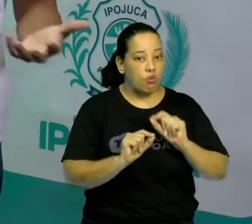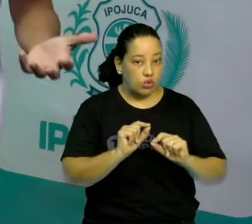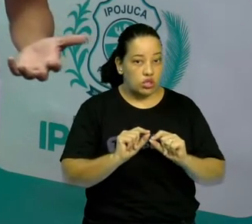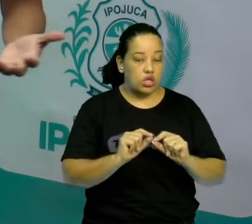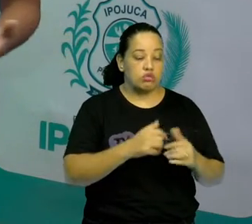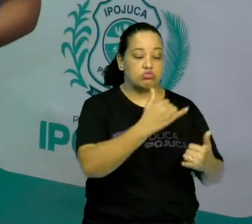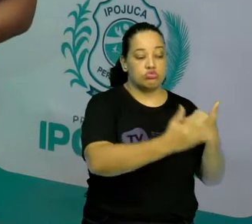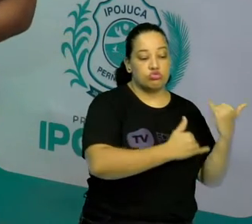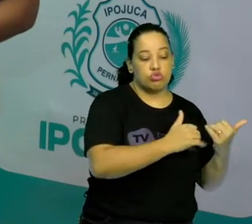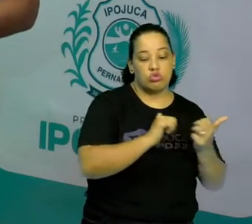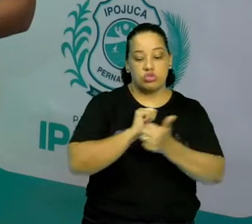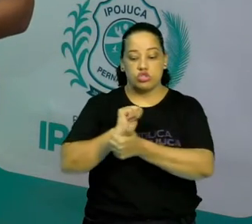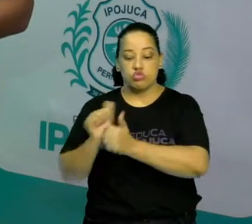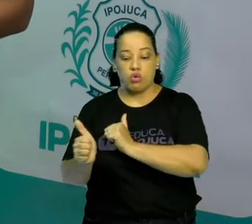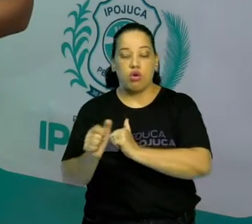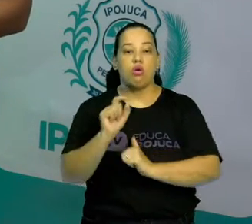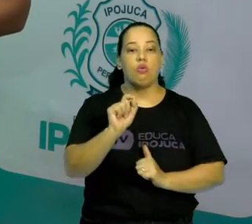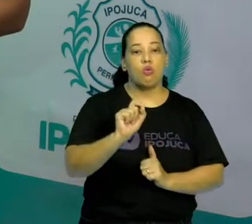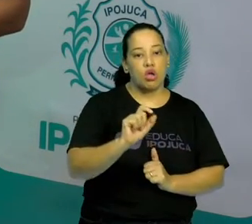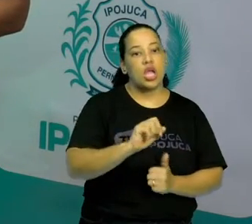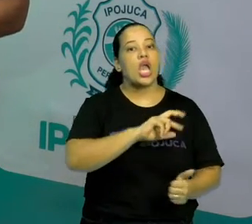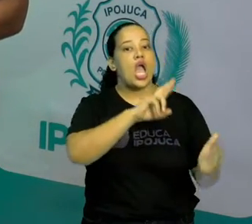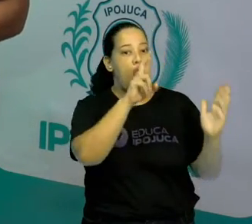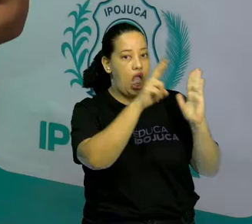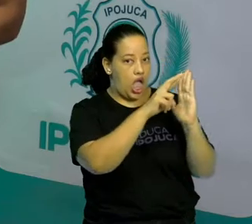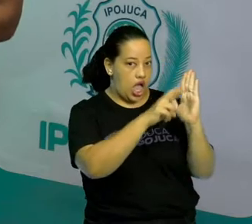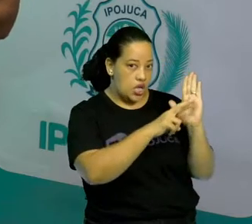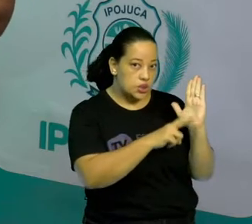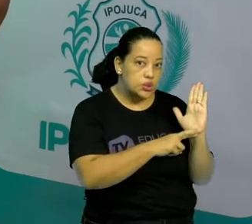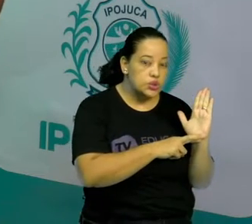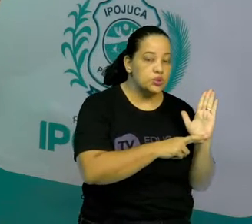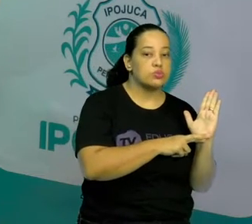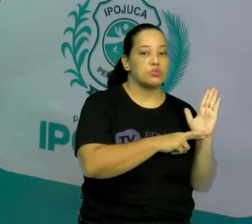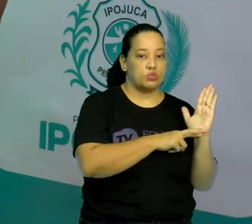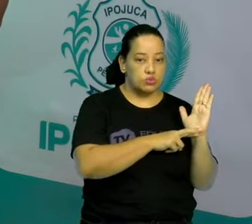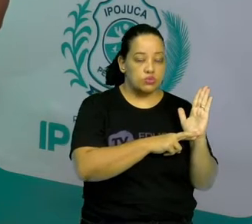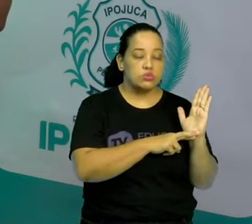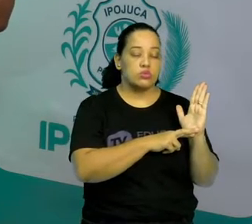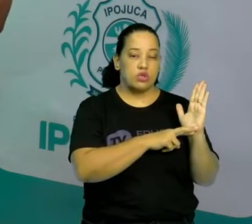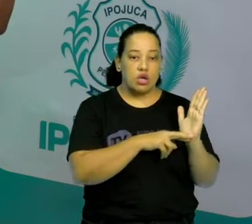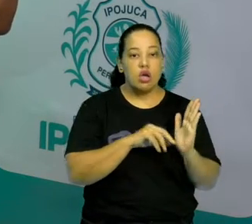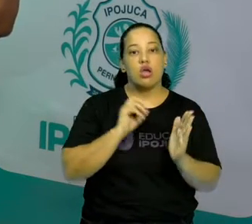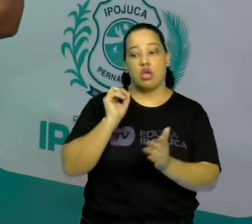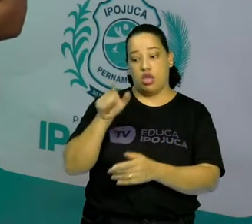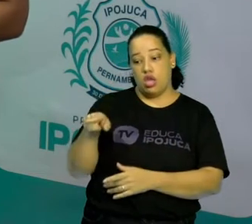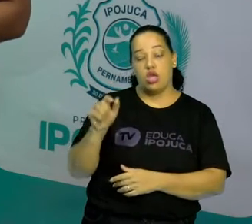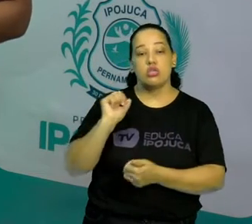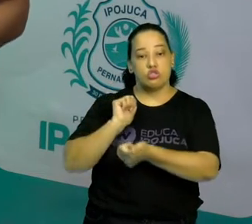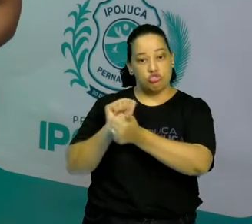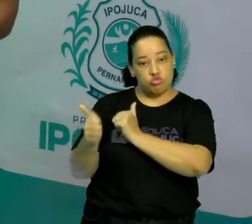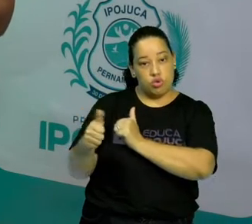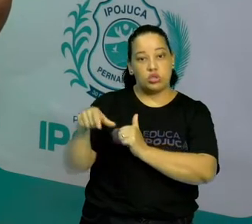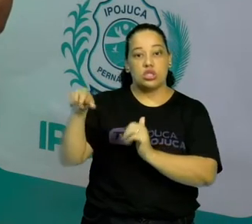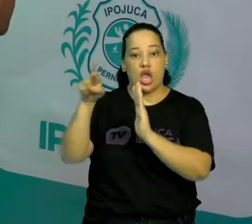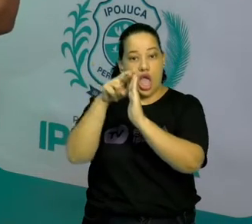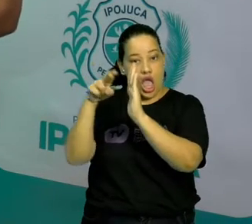das regras. Como eu falei para vocês, inicialmente, o esporte vai ter regras